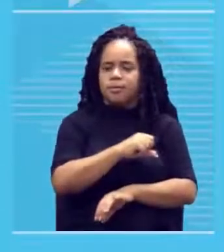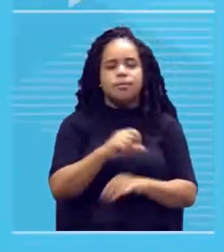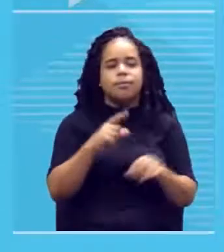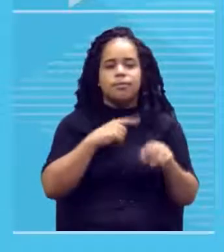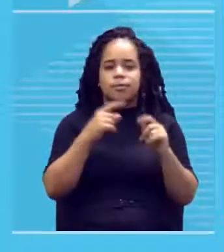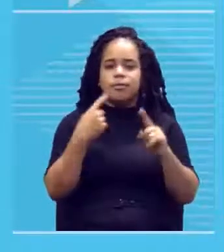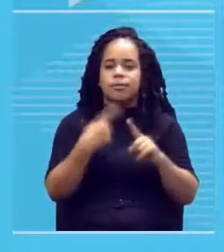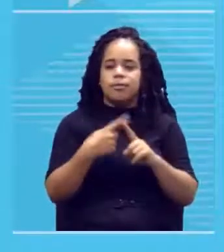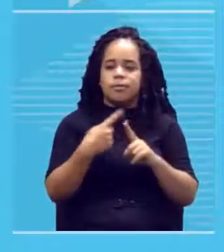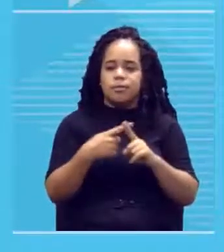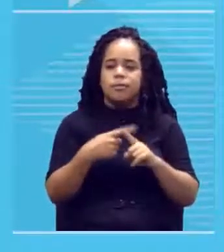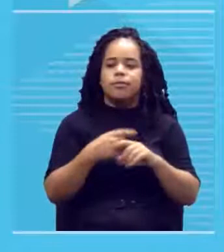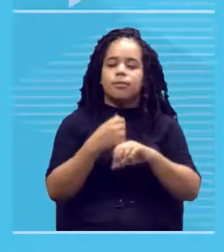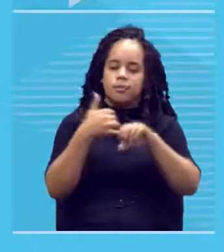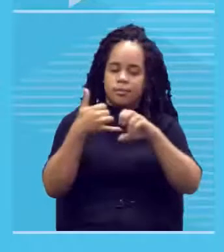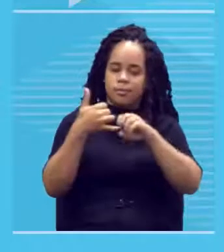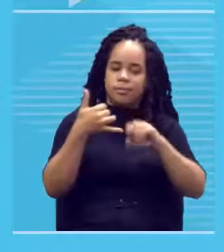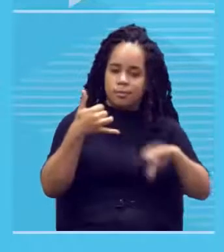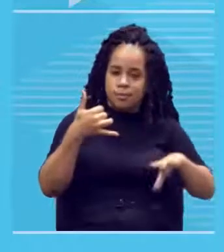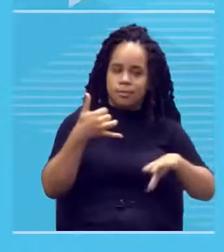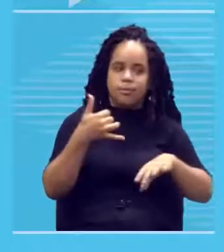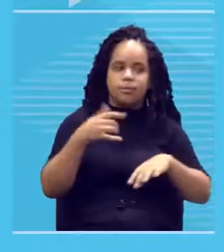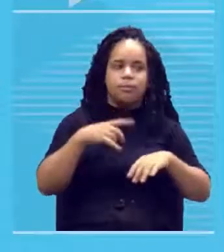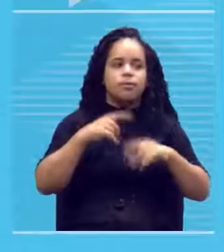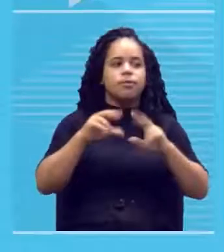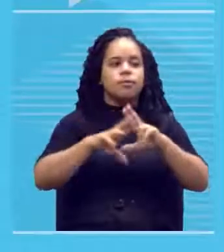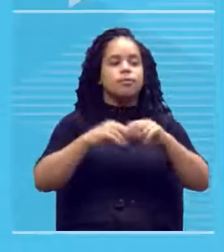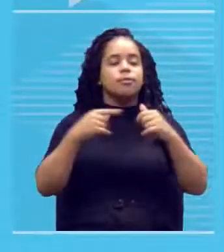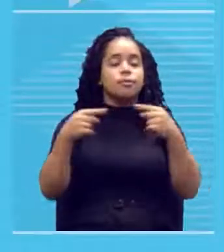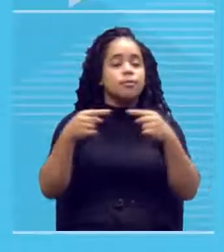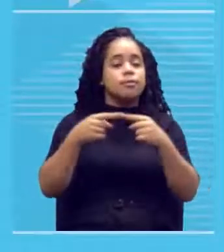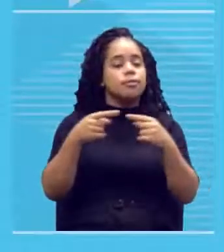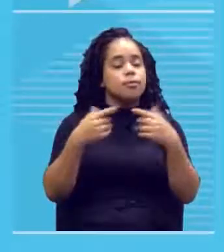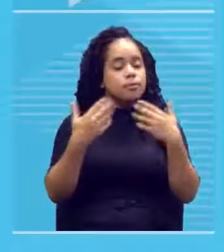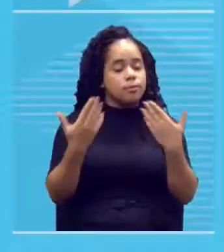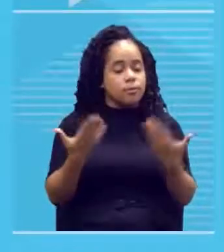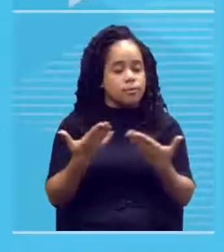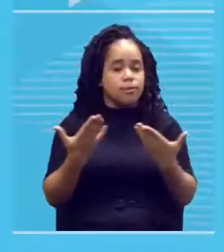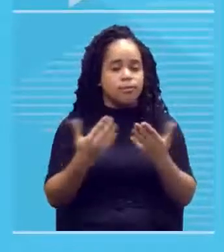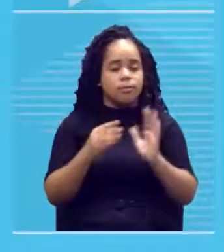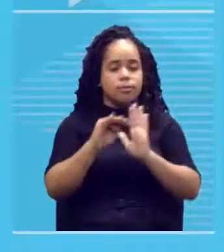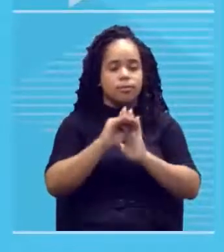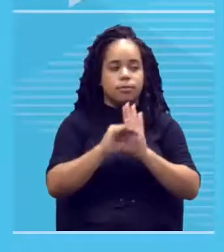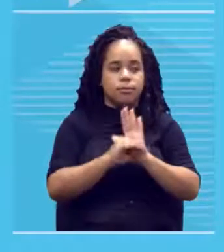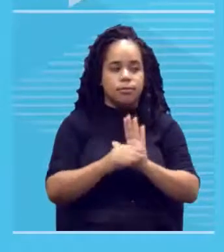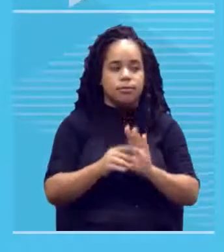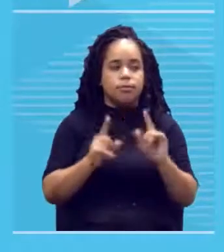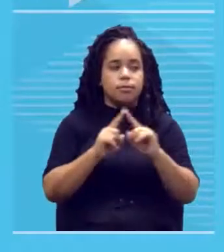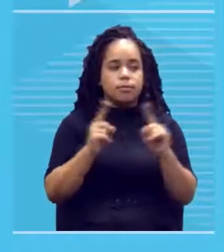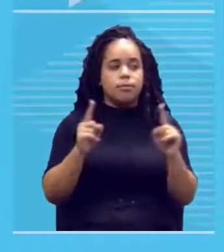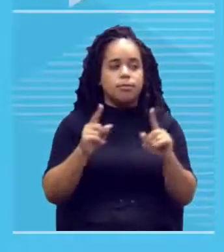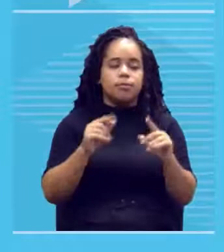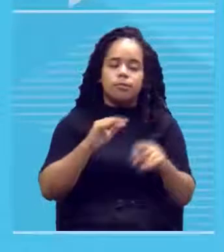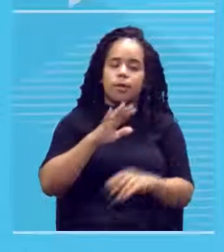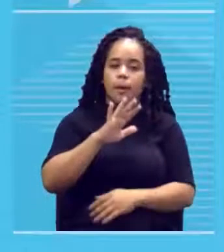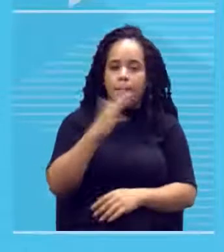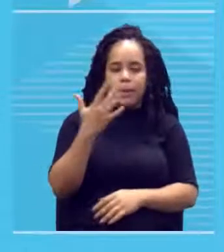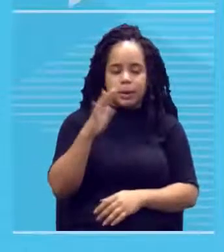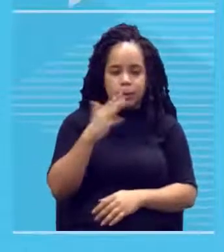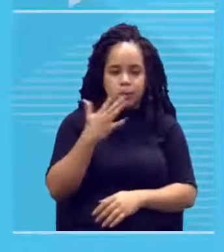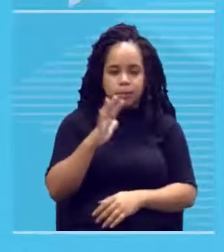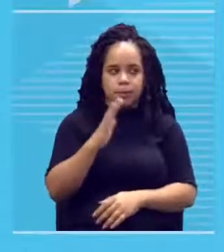lápis por isso que ela está aqui nessa nessa classificação certo? mas ela está no meio termo entre